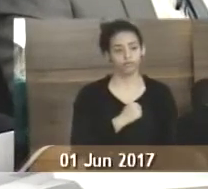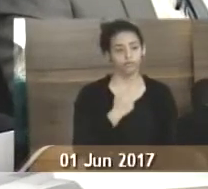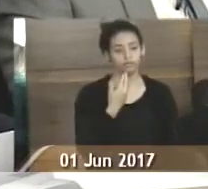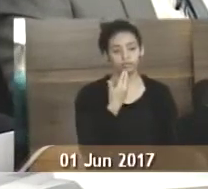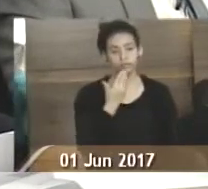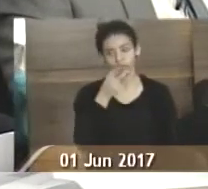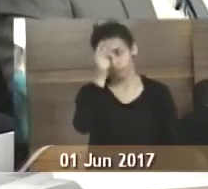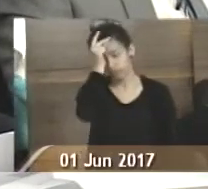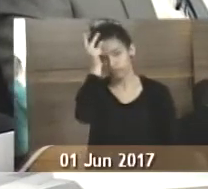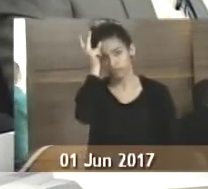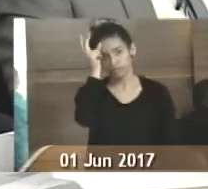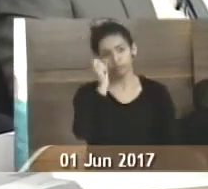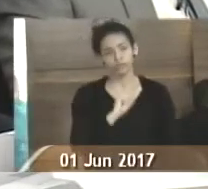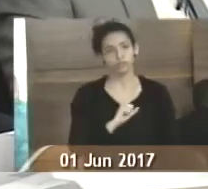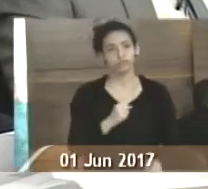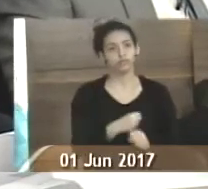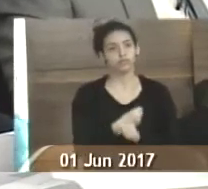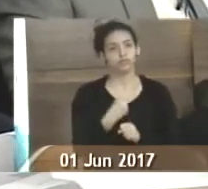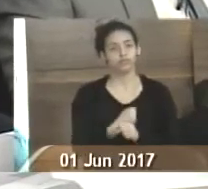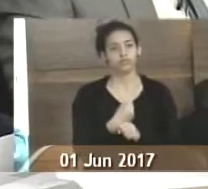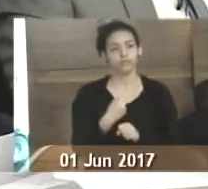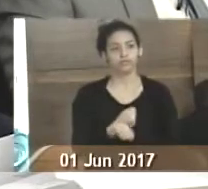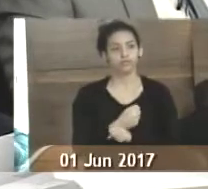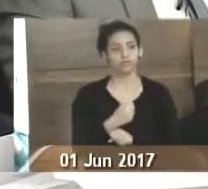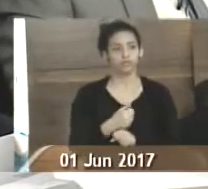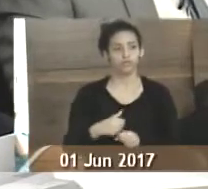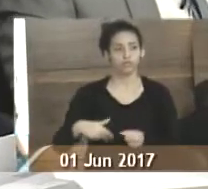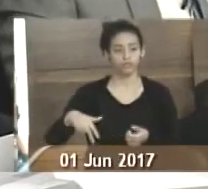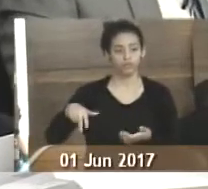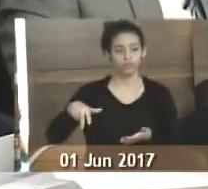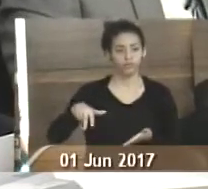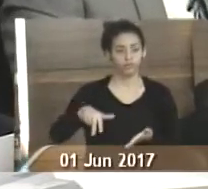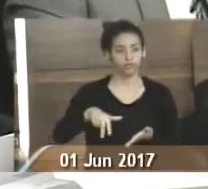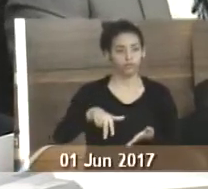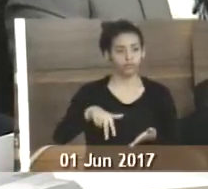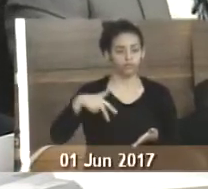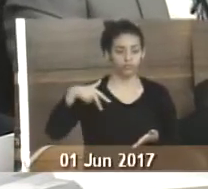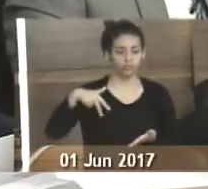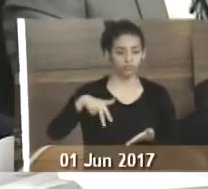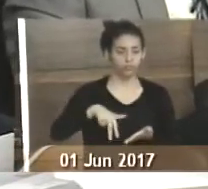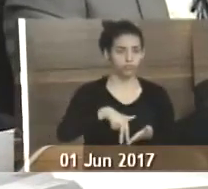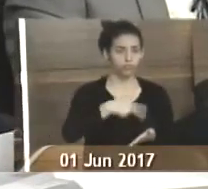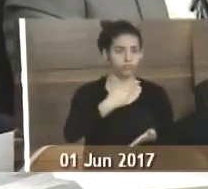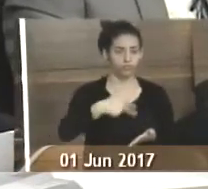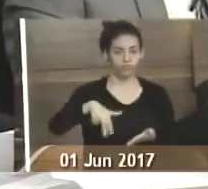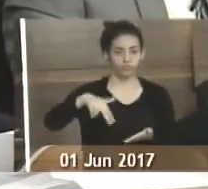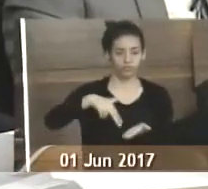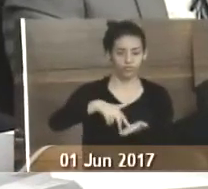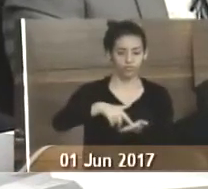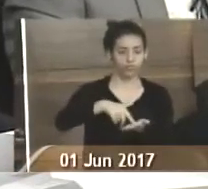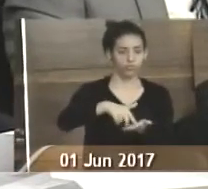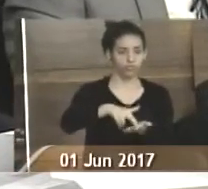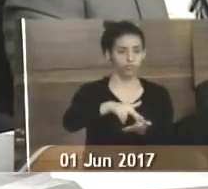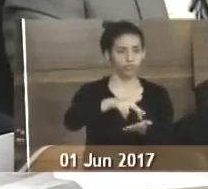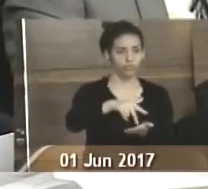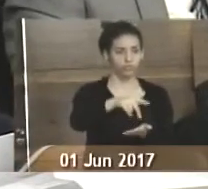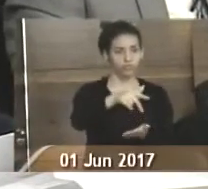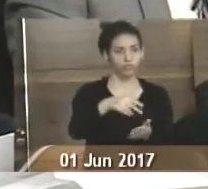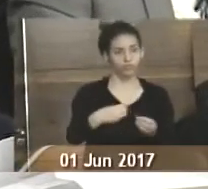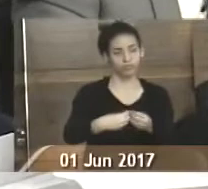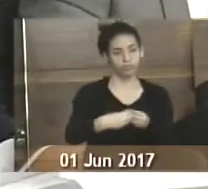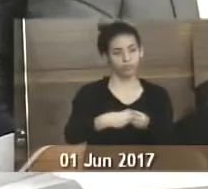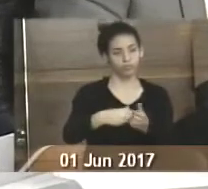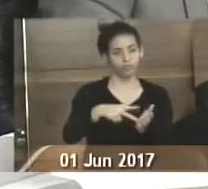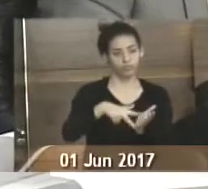Indicando ao prefeito municipal a construção de uma pista de patinação próxima ao Centro de Estudos Ambientais, CEA, ao lado da pista de